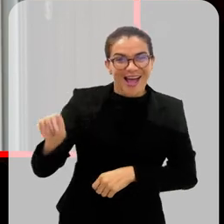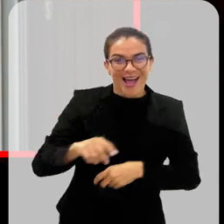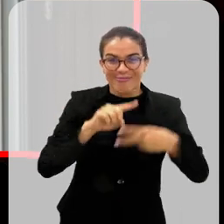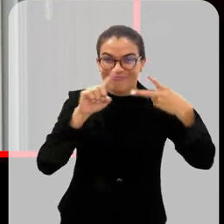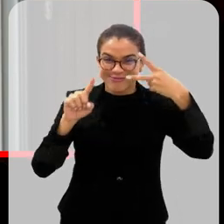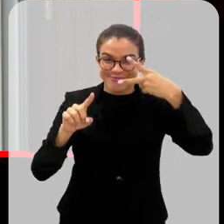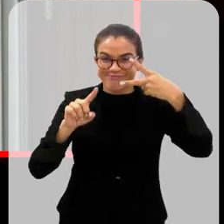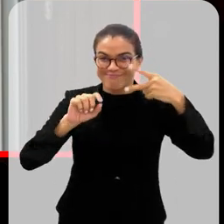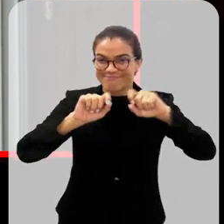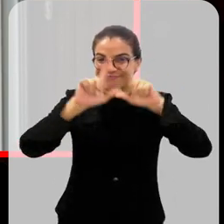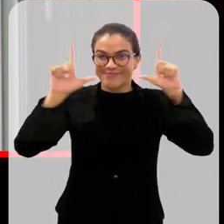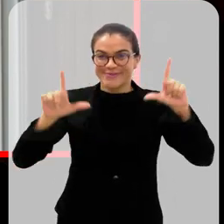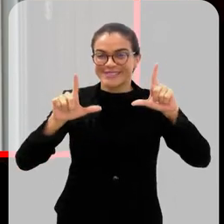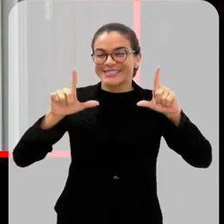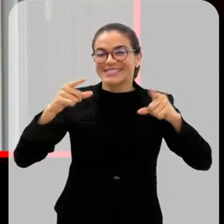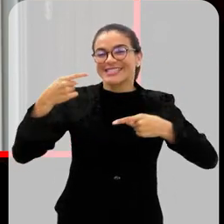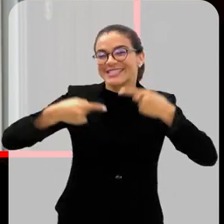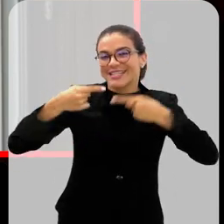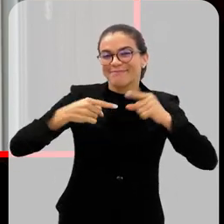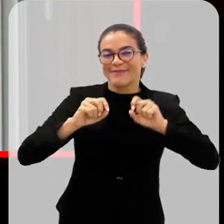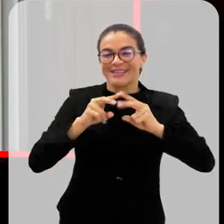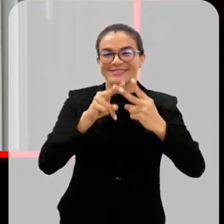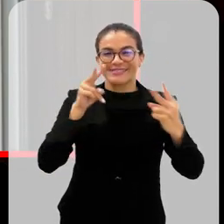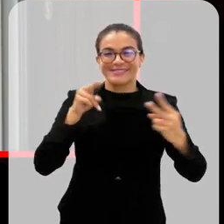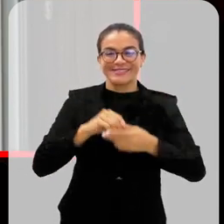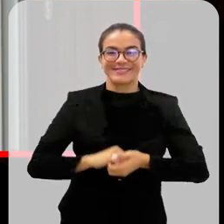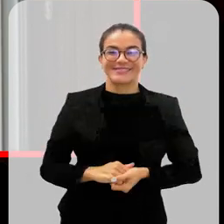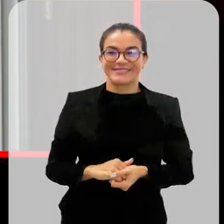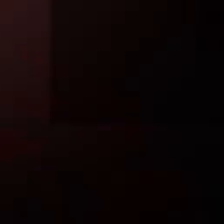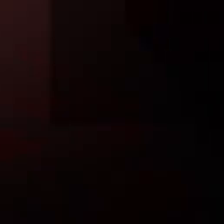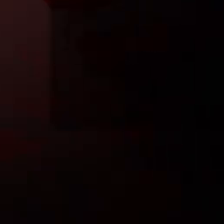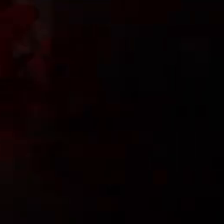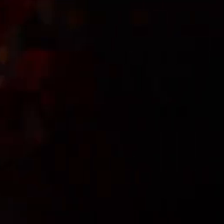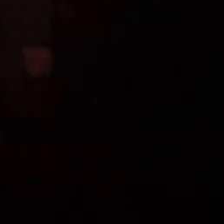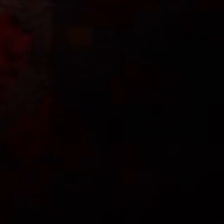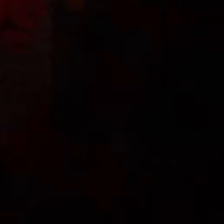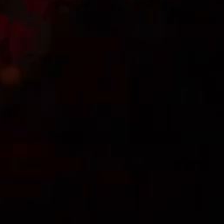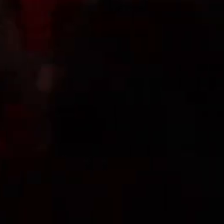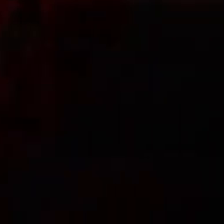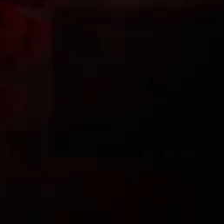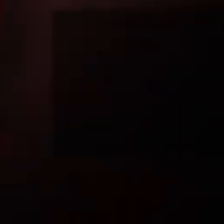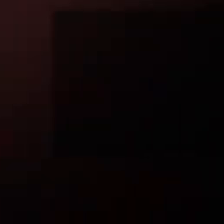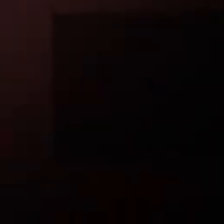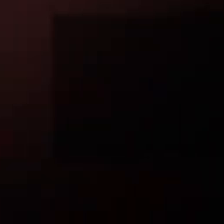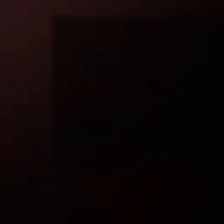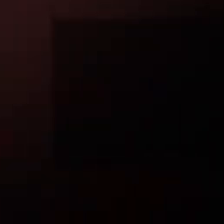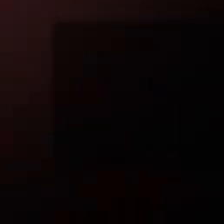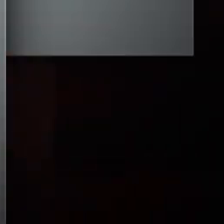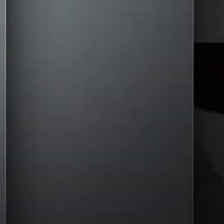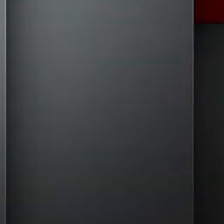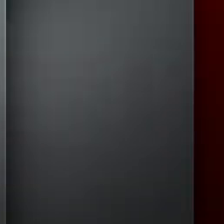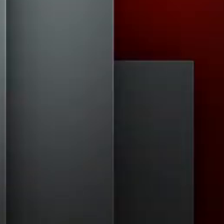a gente volta na segunda parte do debate virtual. Tchau. Tchau. Tchau.